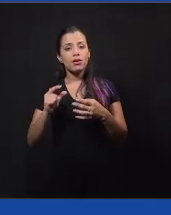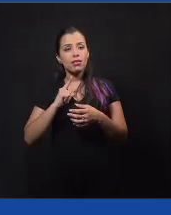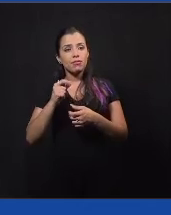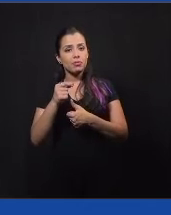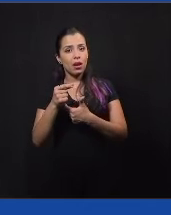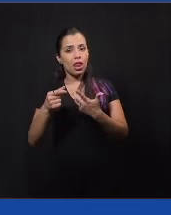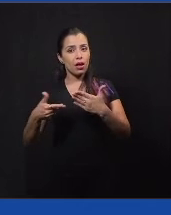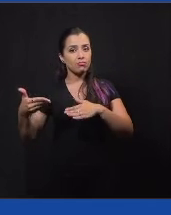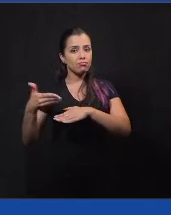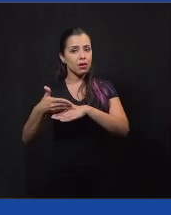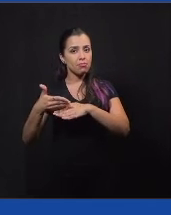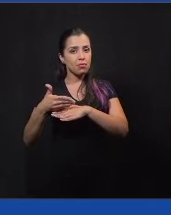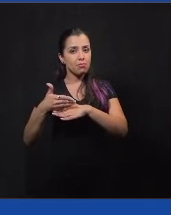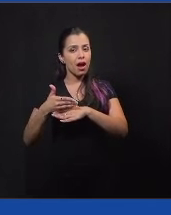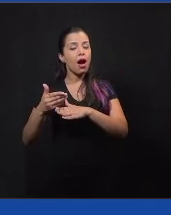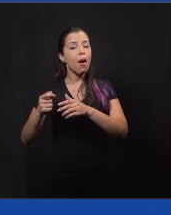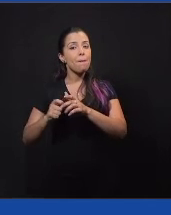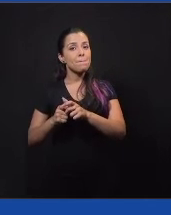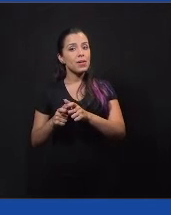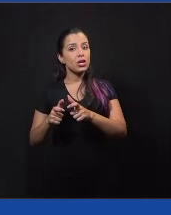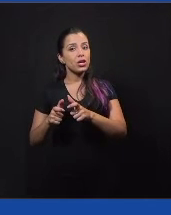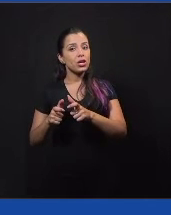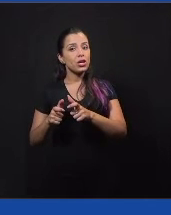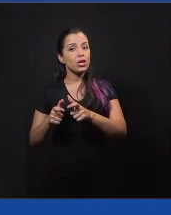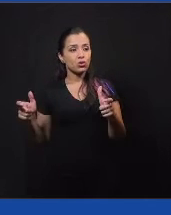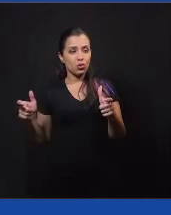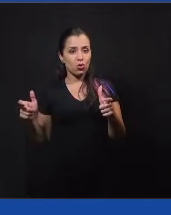na jornada de participações no aplicativo.